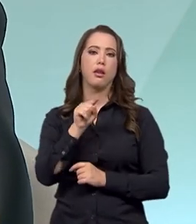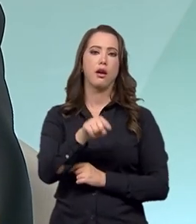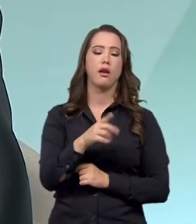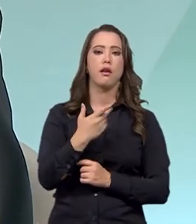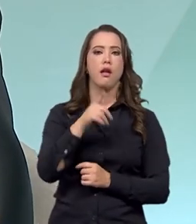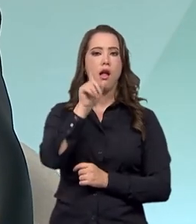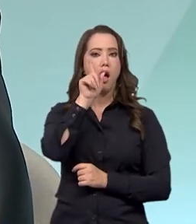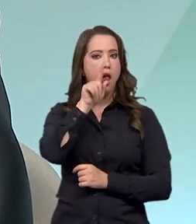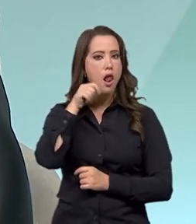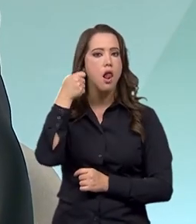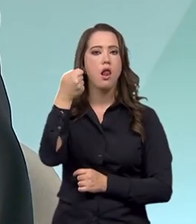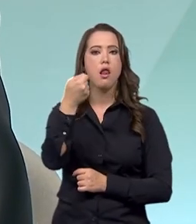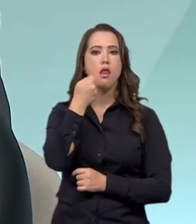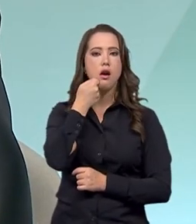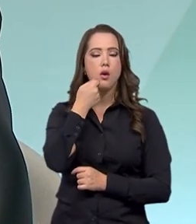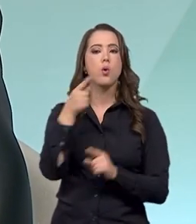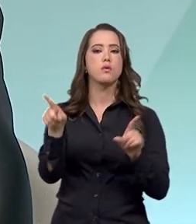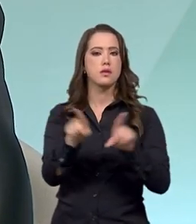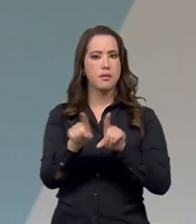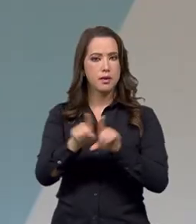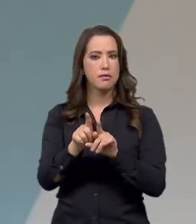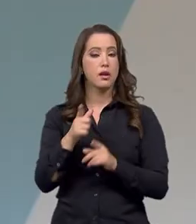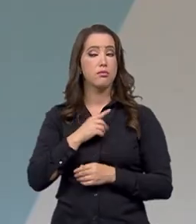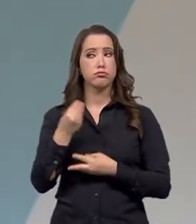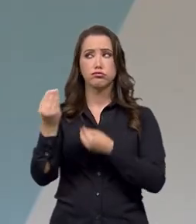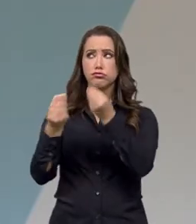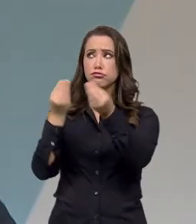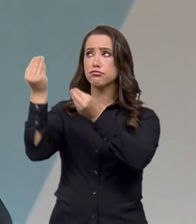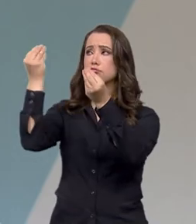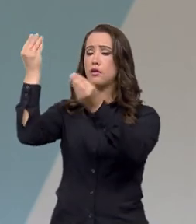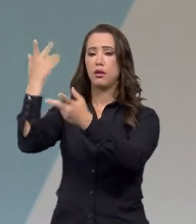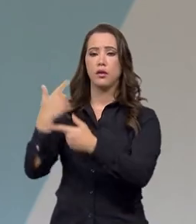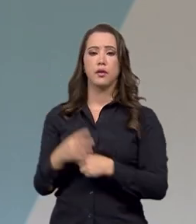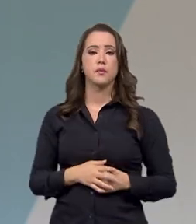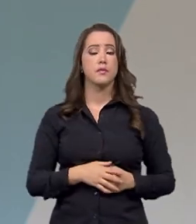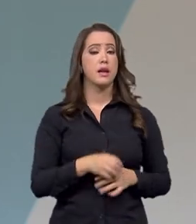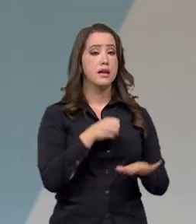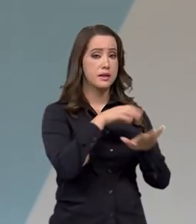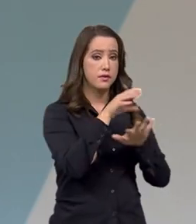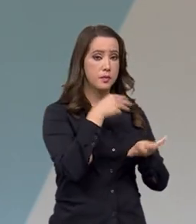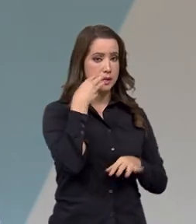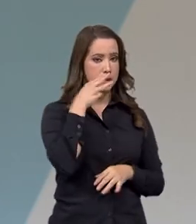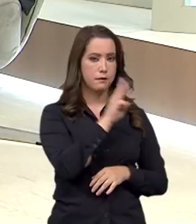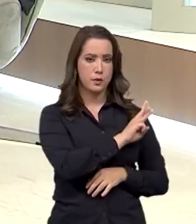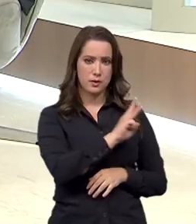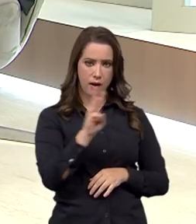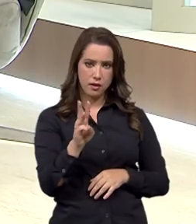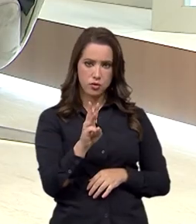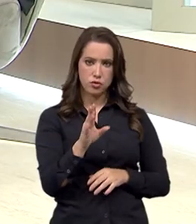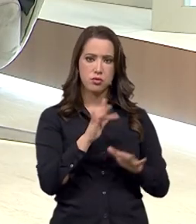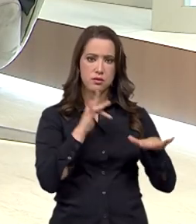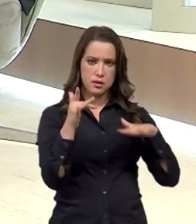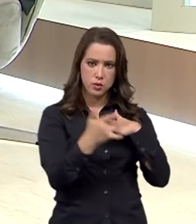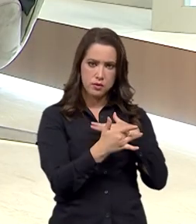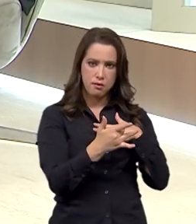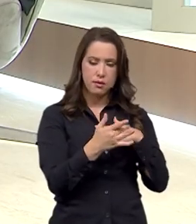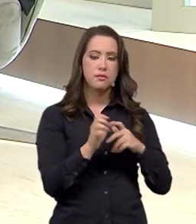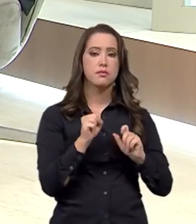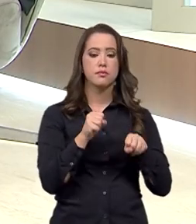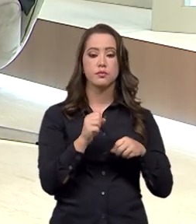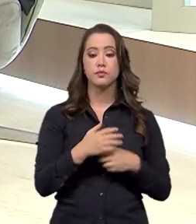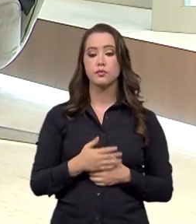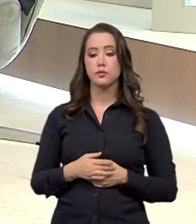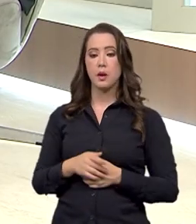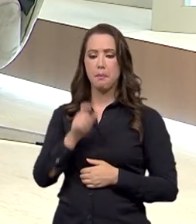praticamente em todos os estados brasileiros. E essas informações todas, claro, podem ser encontradas nas redes sociais do IPHAN. Sim. Pelas